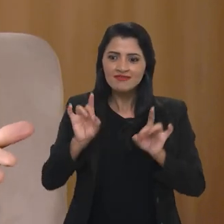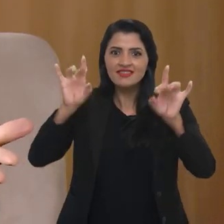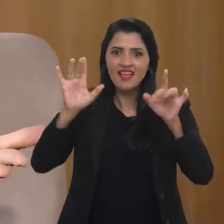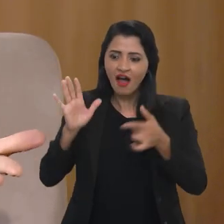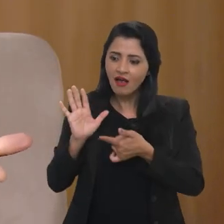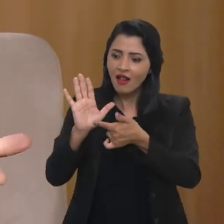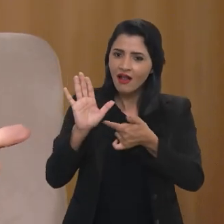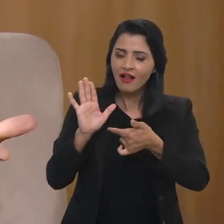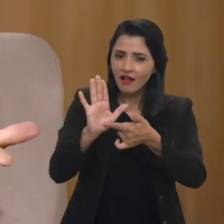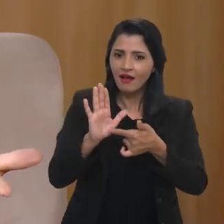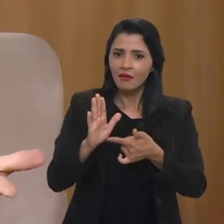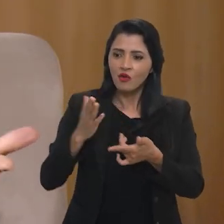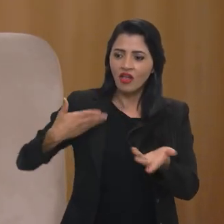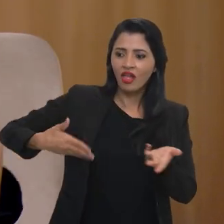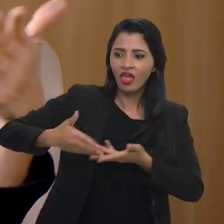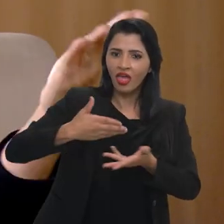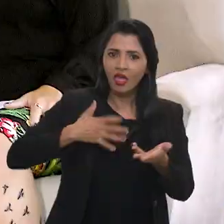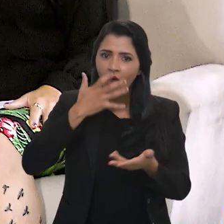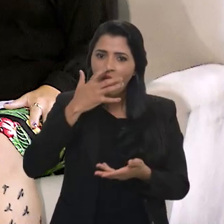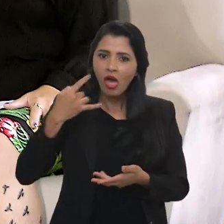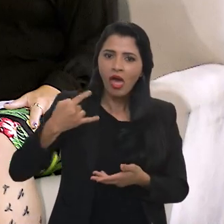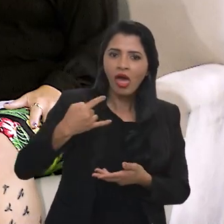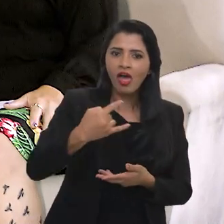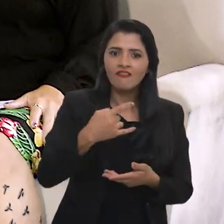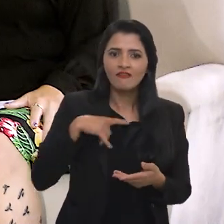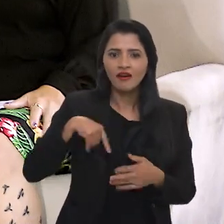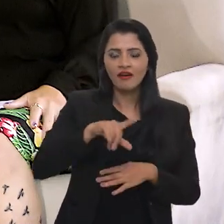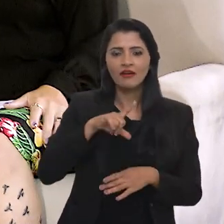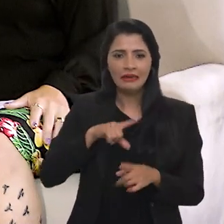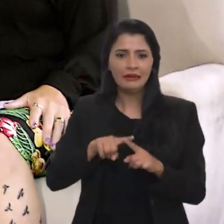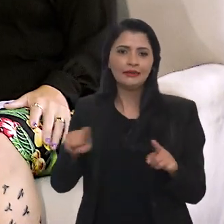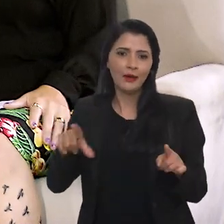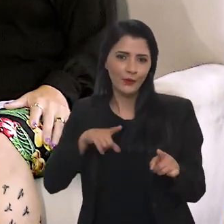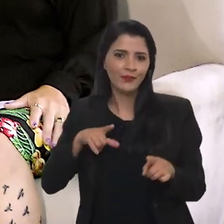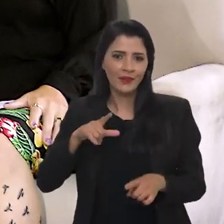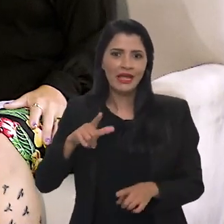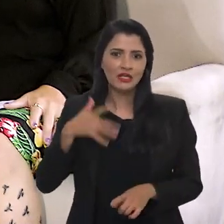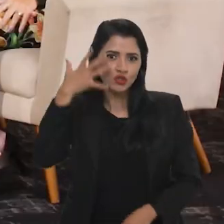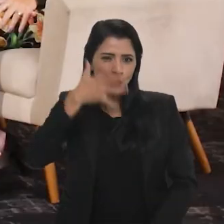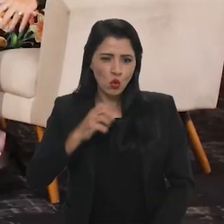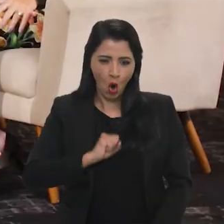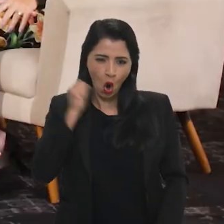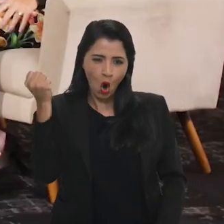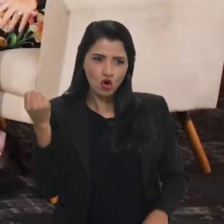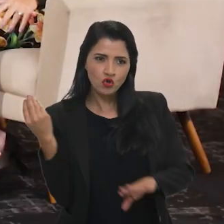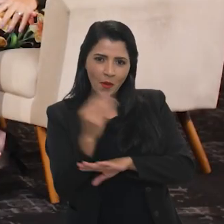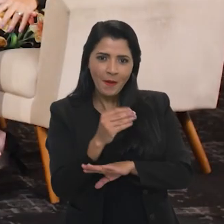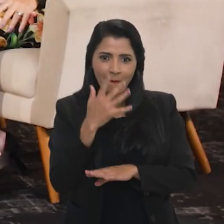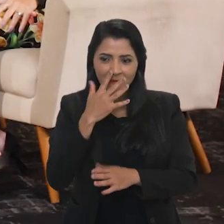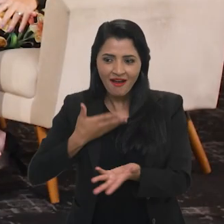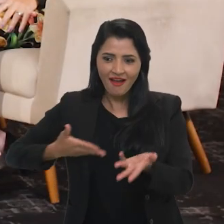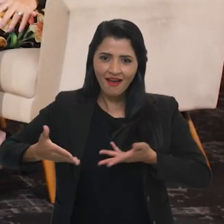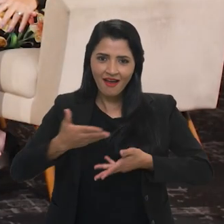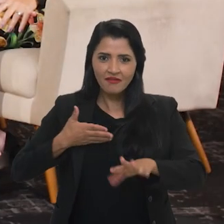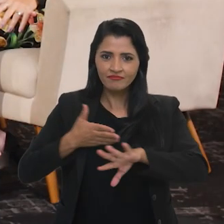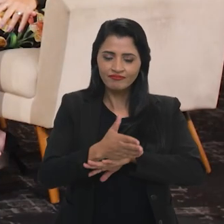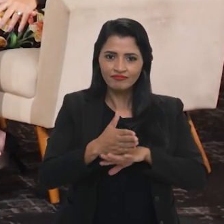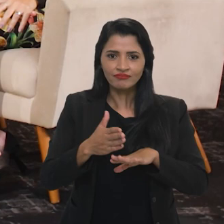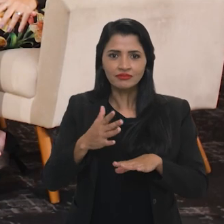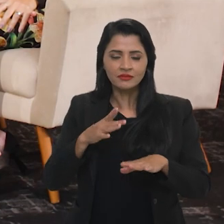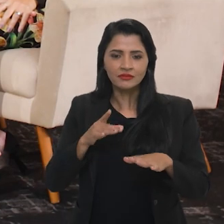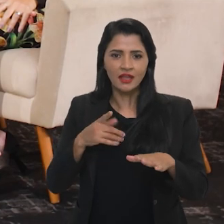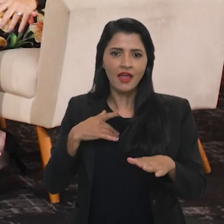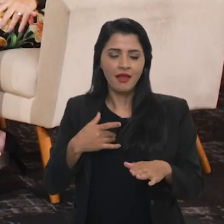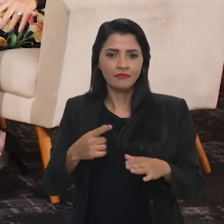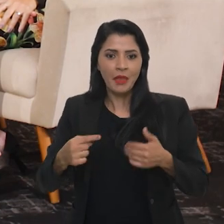mais, porque elas engajam mais. E aí, você tem a questão do discurso de ódio, por exemplo, tem mecanismos que para você engajar mais, estar mais nas